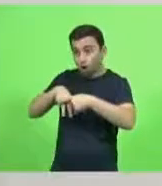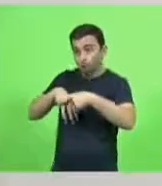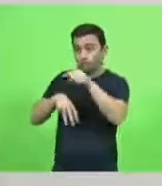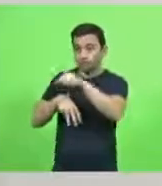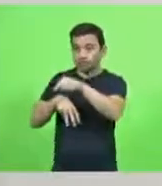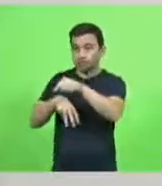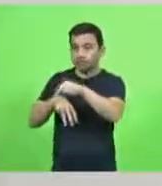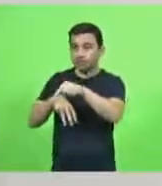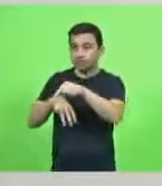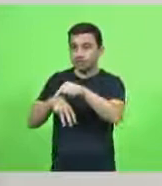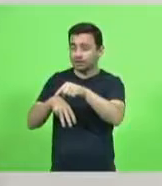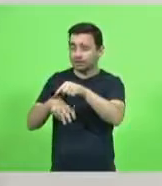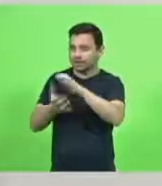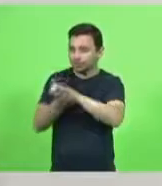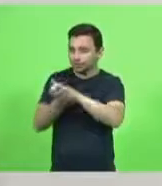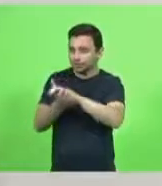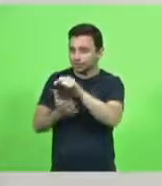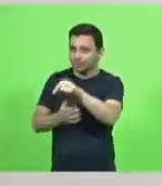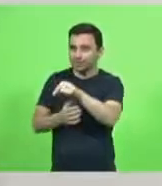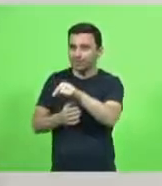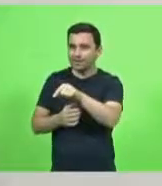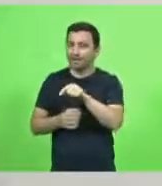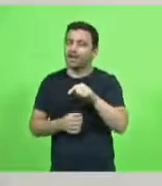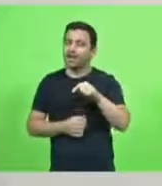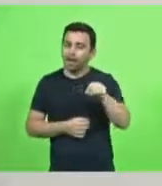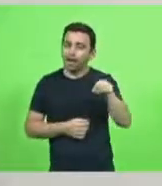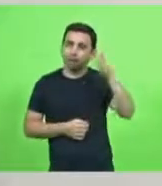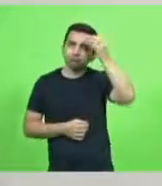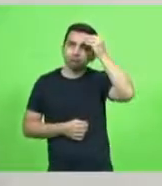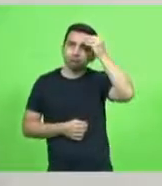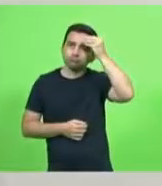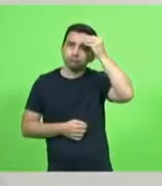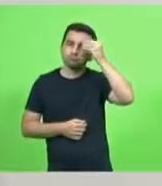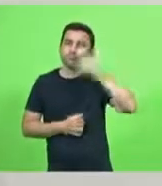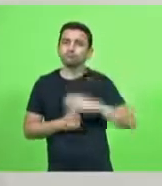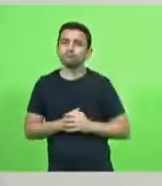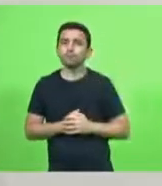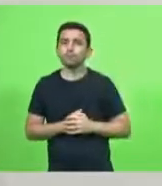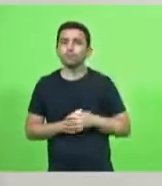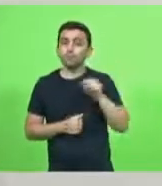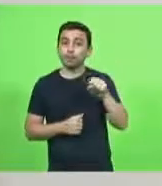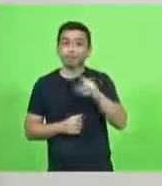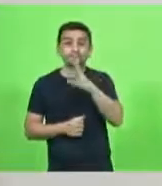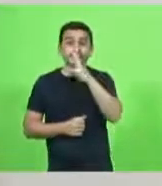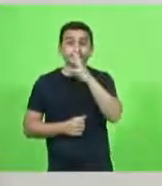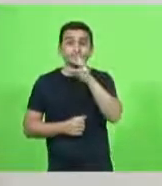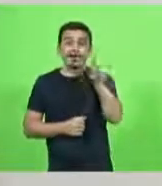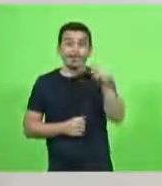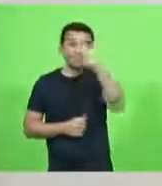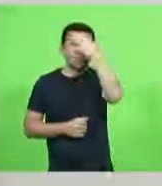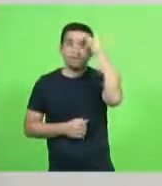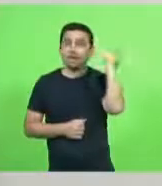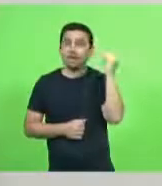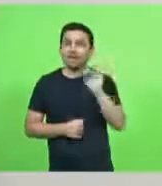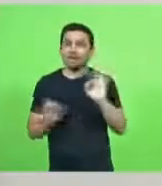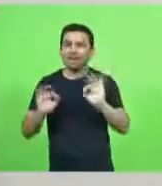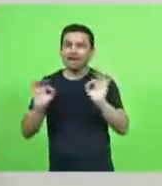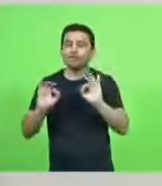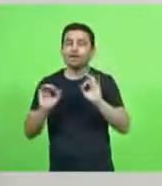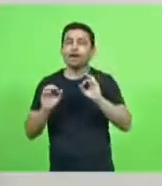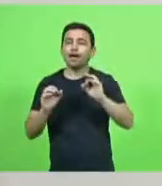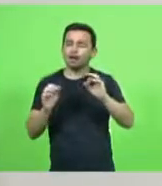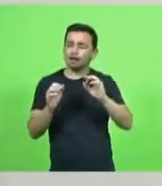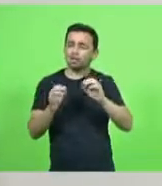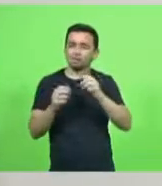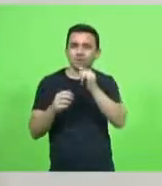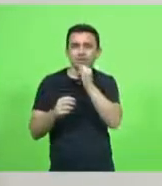mas tinha uma coisa impressionante que ela não esquecia a letra das músicas que ela mesmo fez